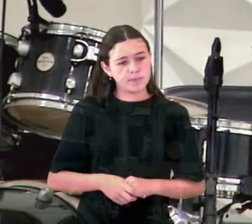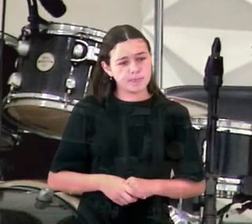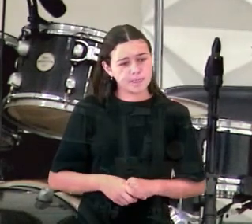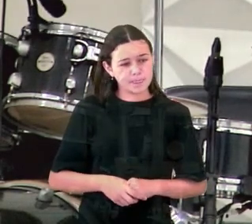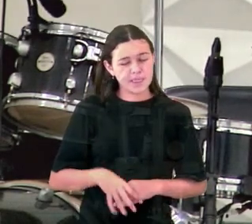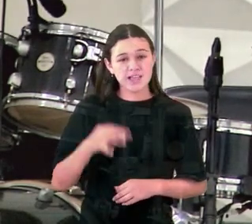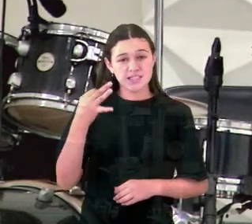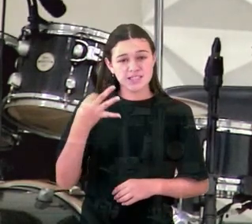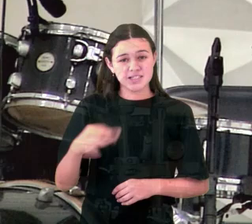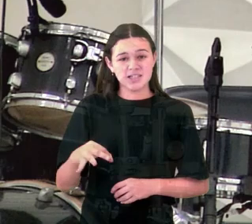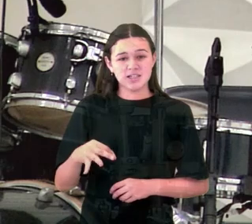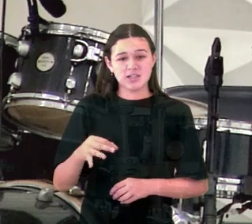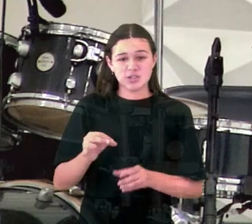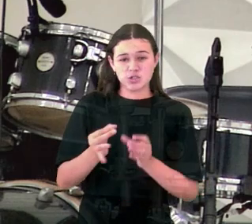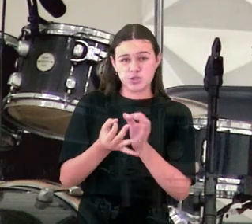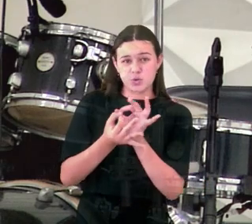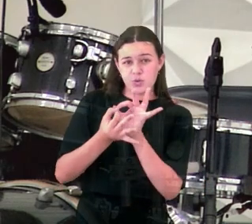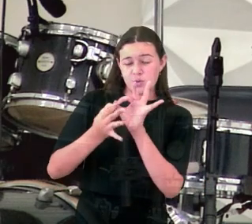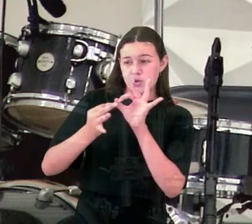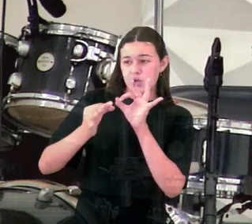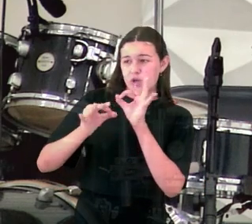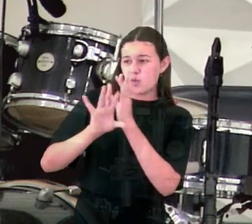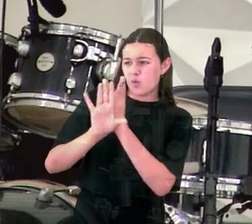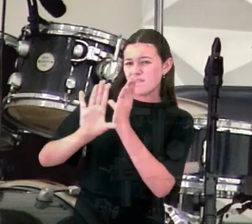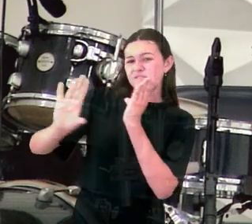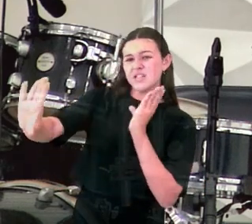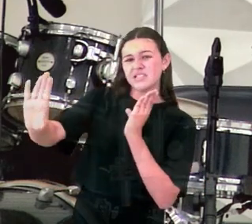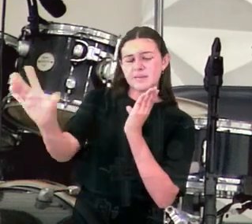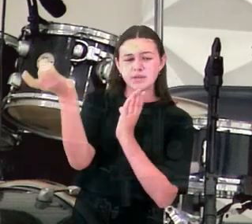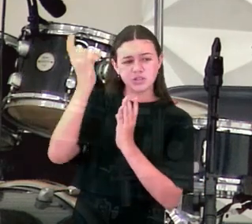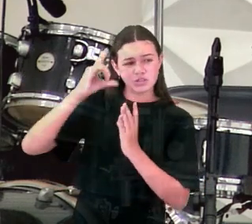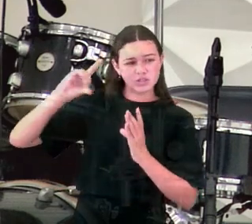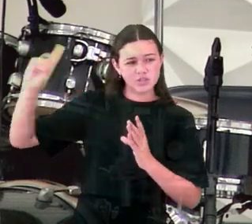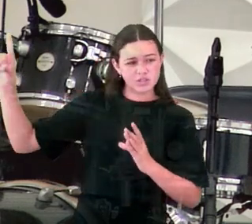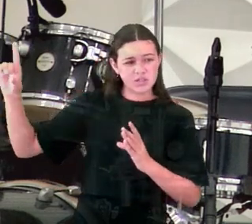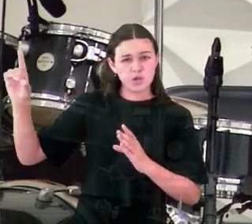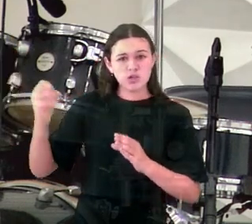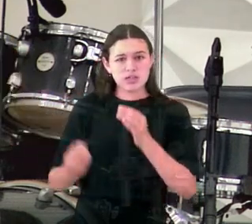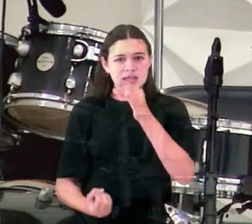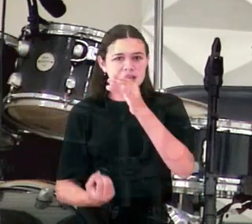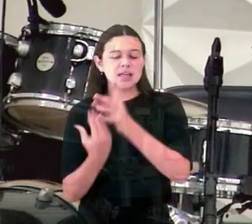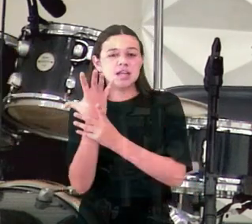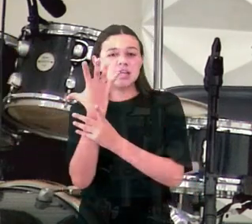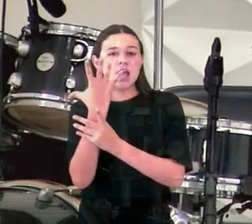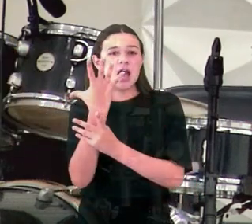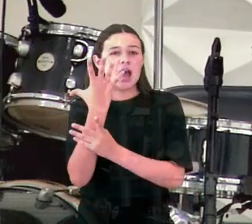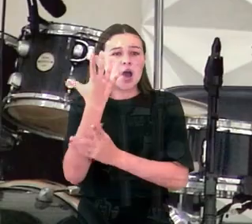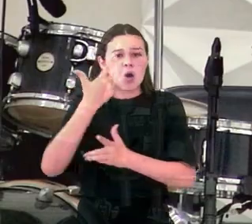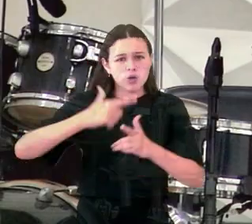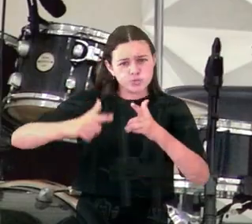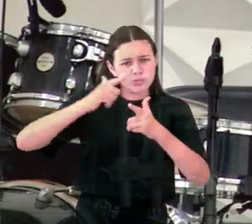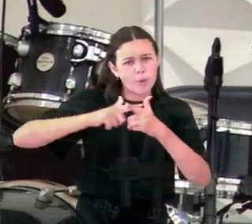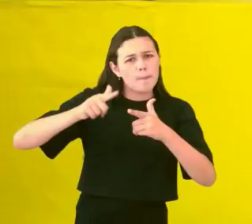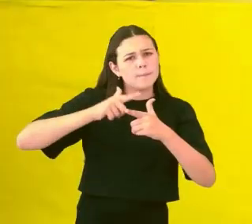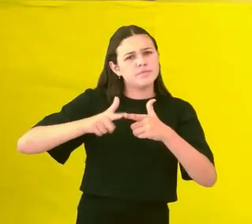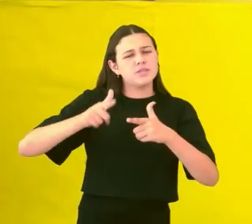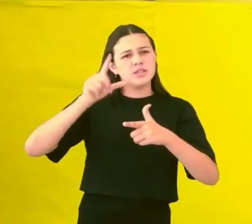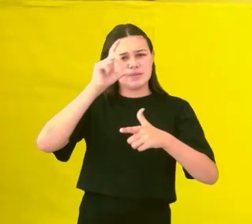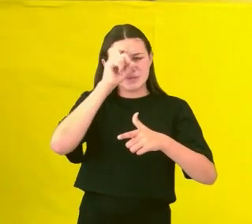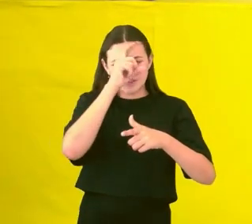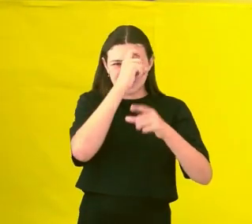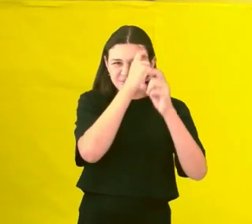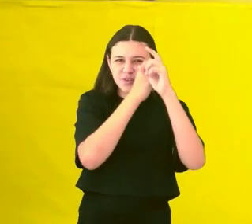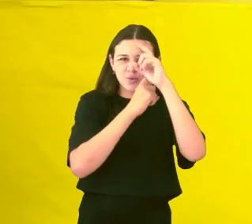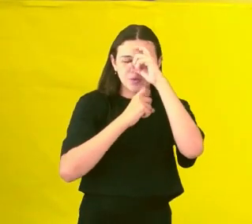na sua história. Se você quer que isso se transforme em ordem, quer que a sua vida seja novamente organizada, quer viver